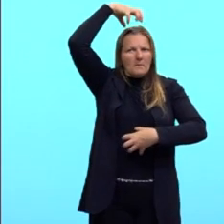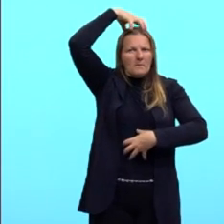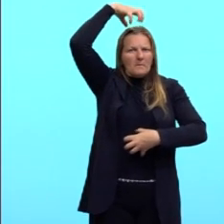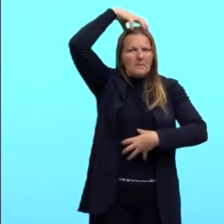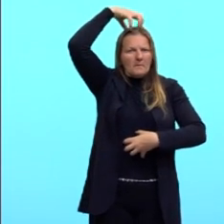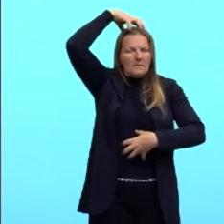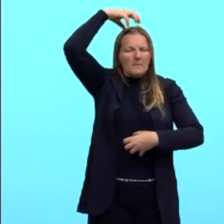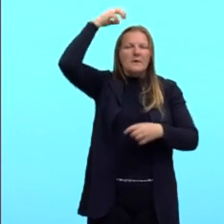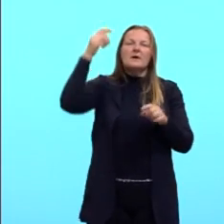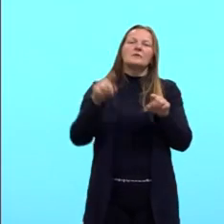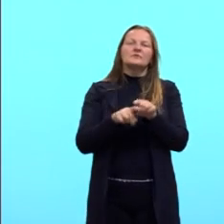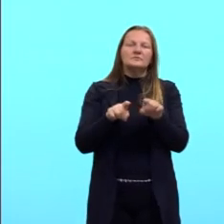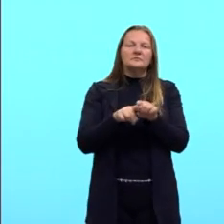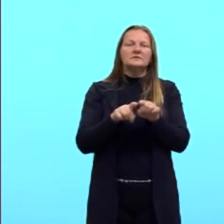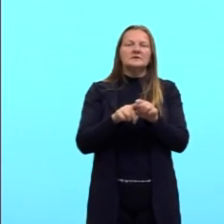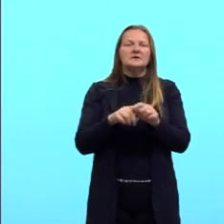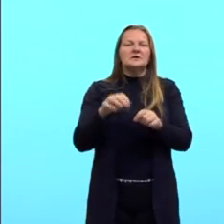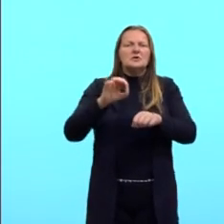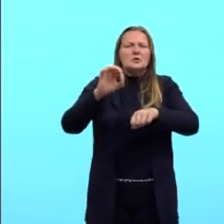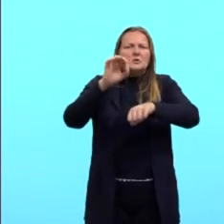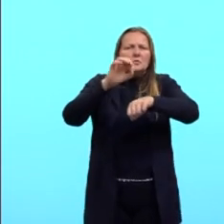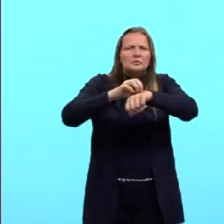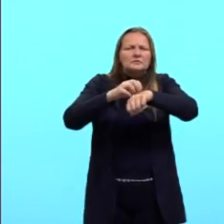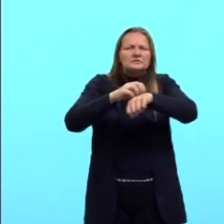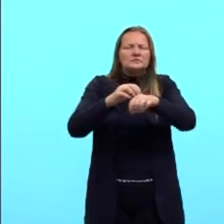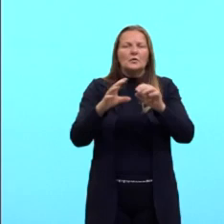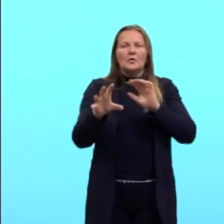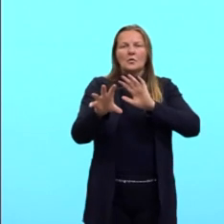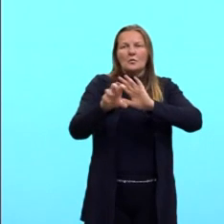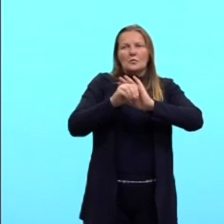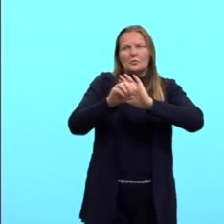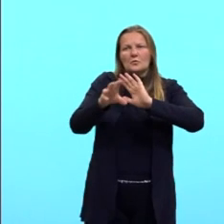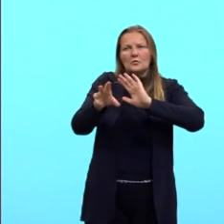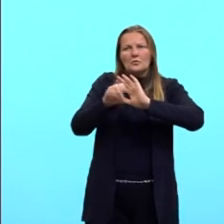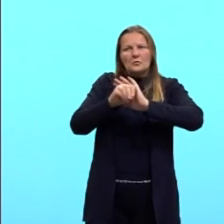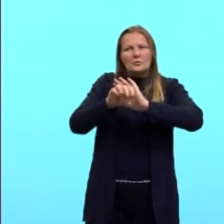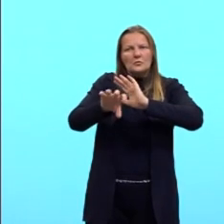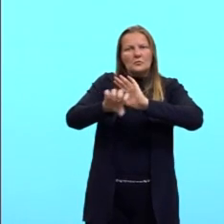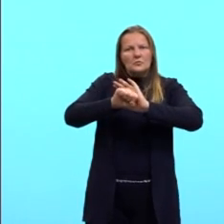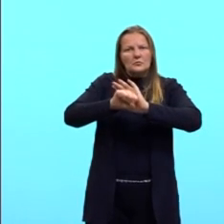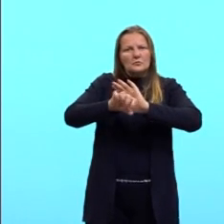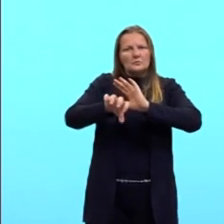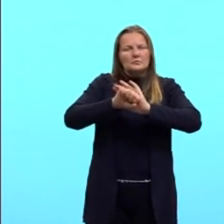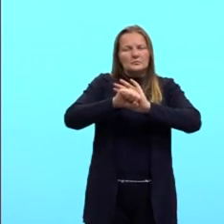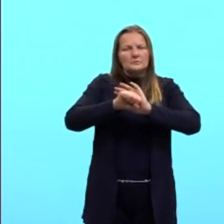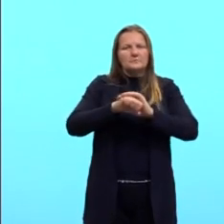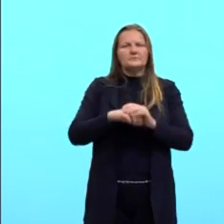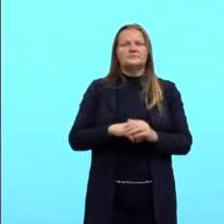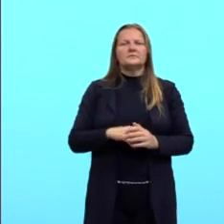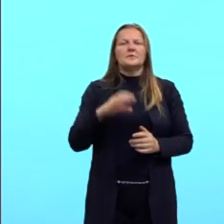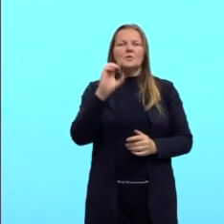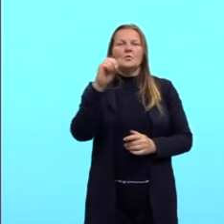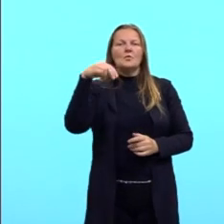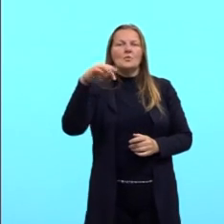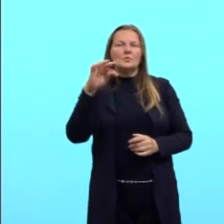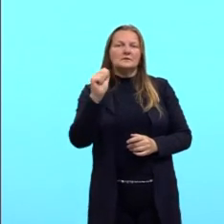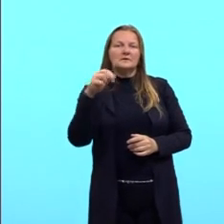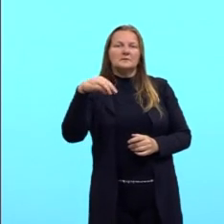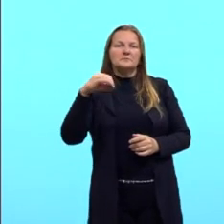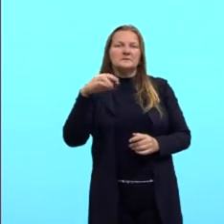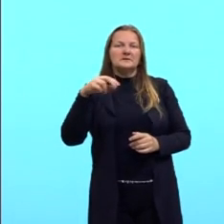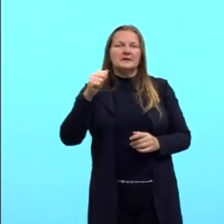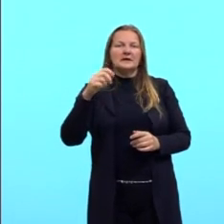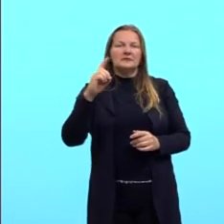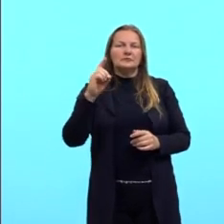Então, esse mosquito, ele vai ser contaminado, tá? Então, esse mosquito que picou um indivíduo